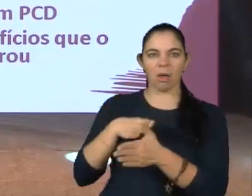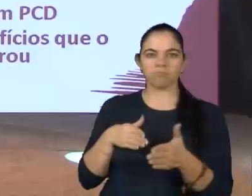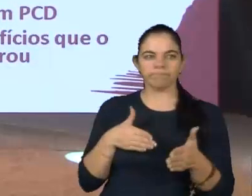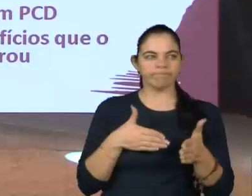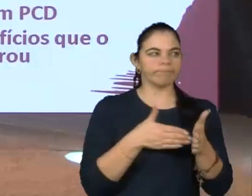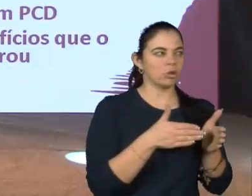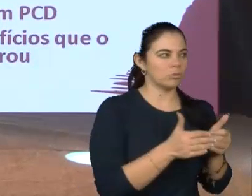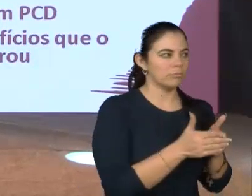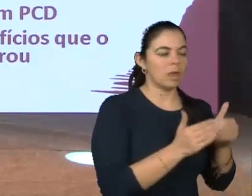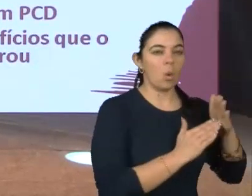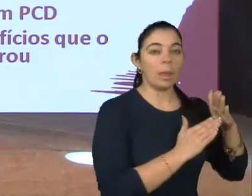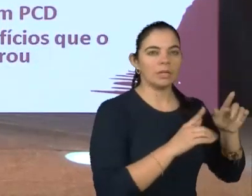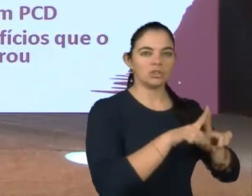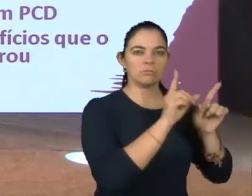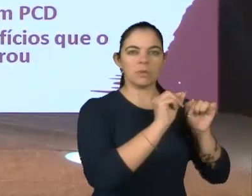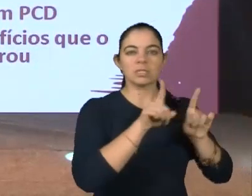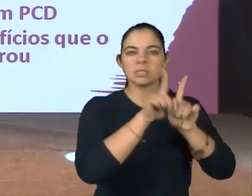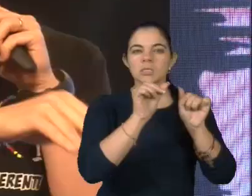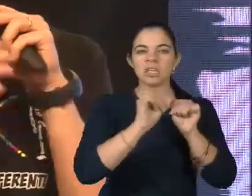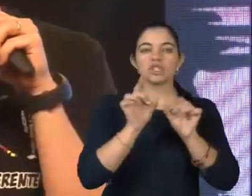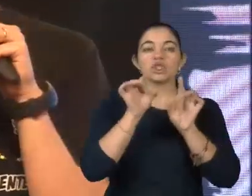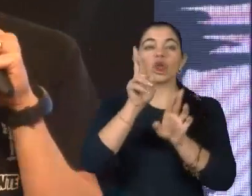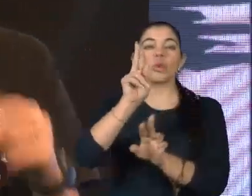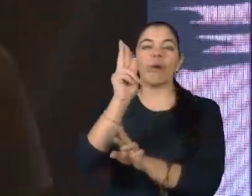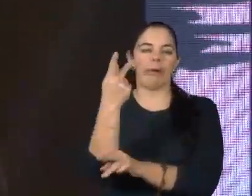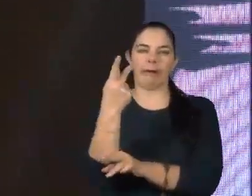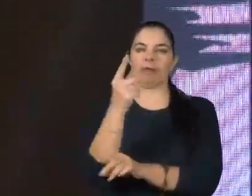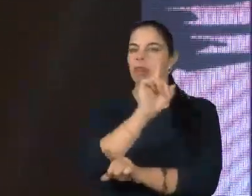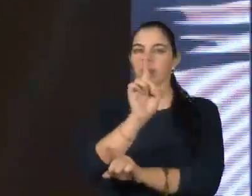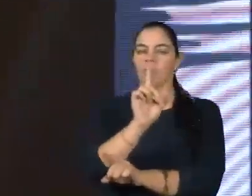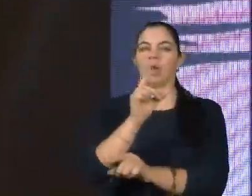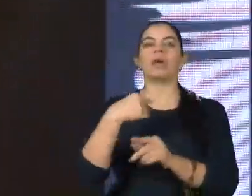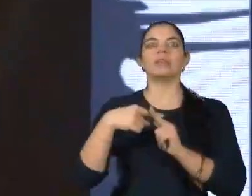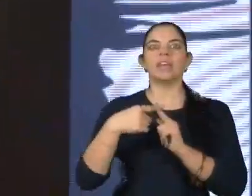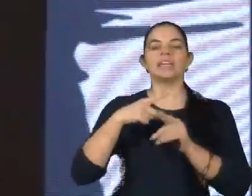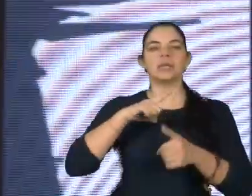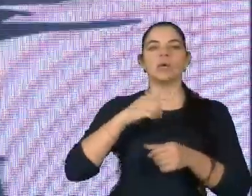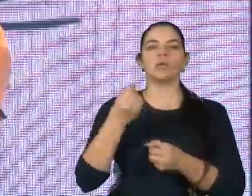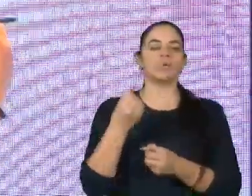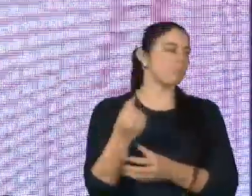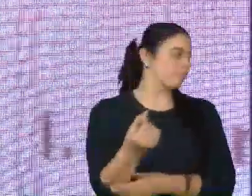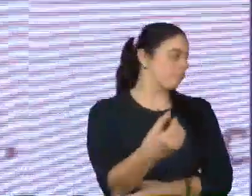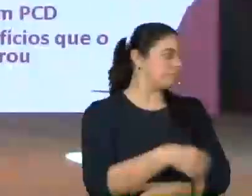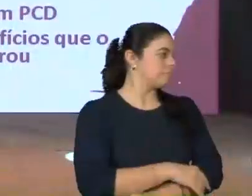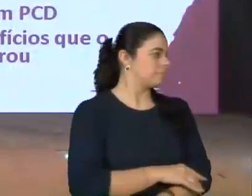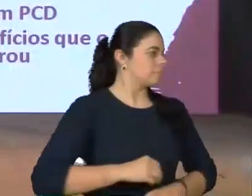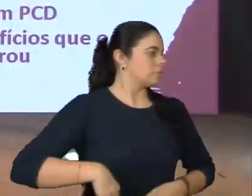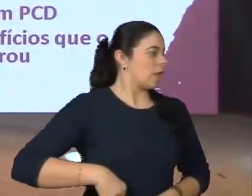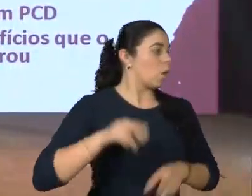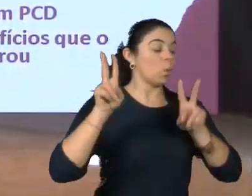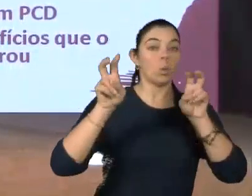ou de responsabilidade apenas da área de recursos humanos das empresas. deveria ser um